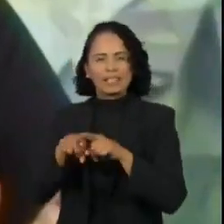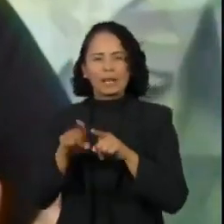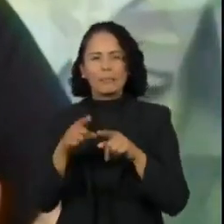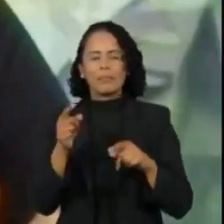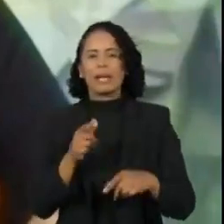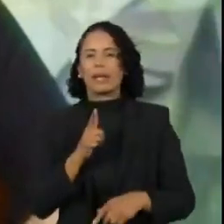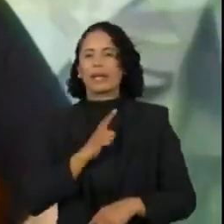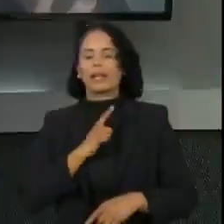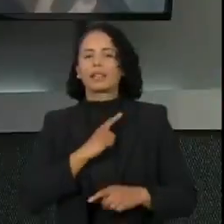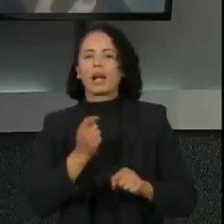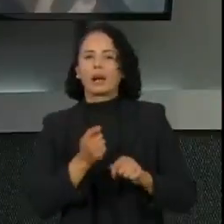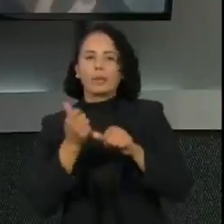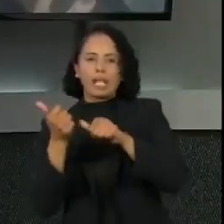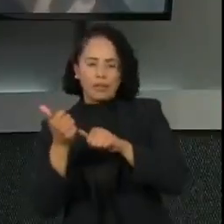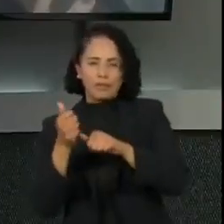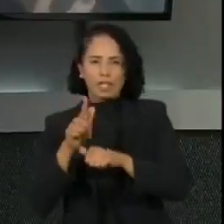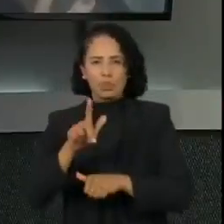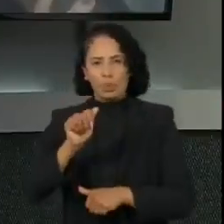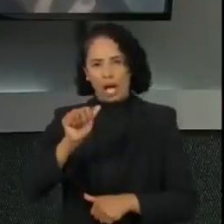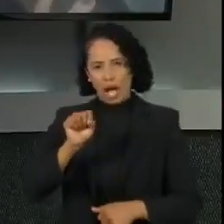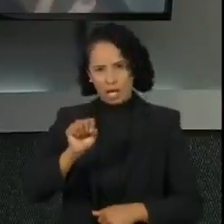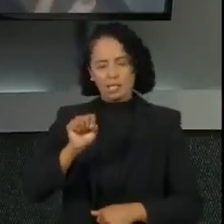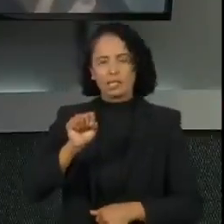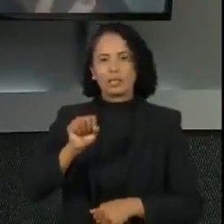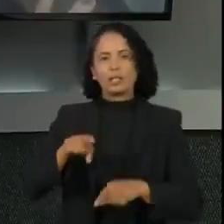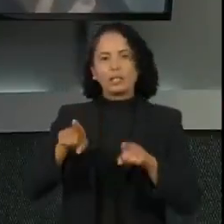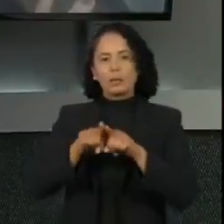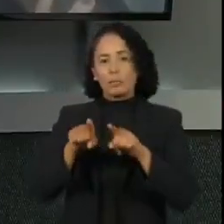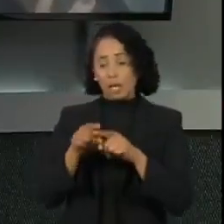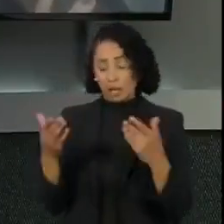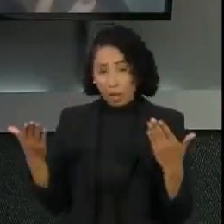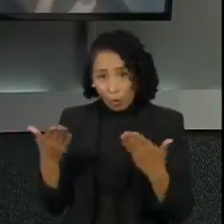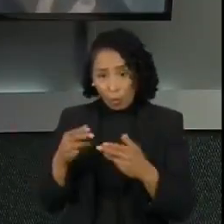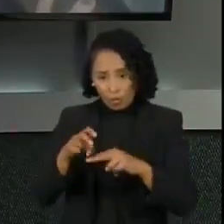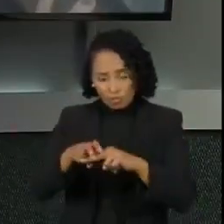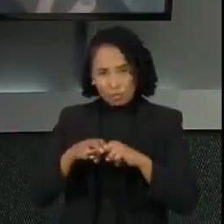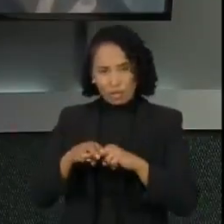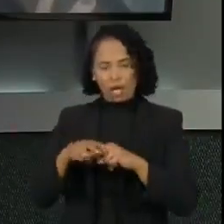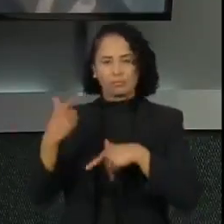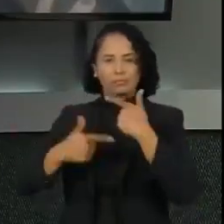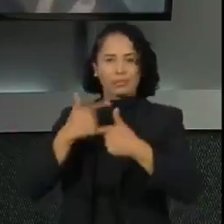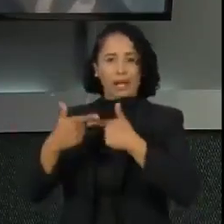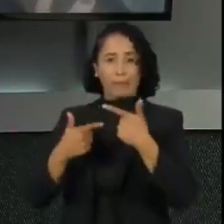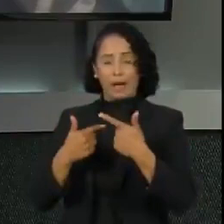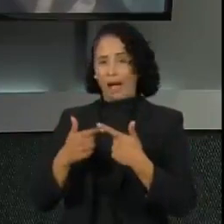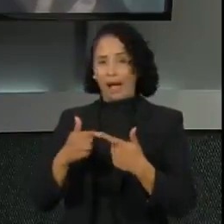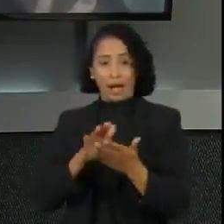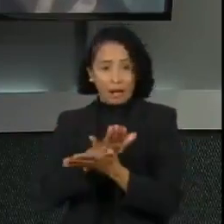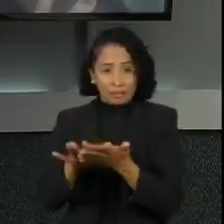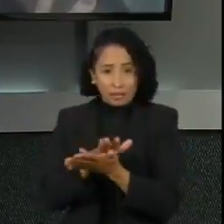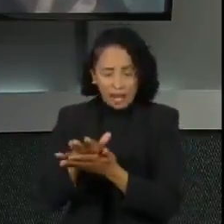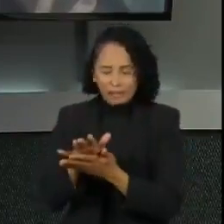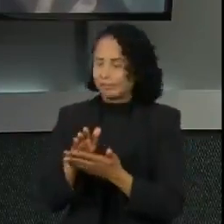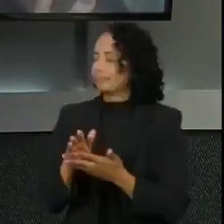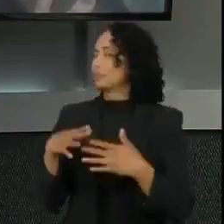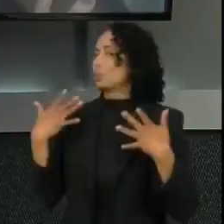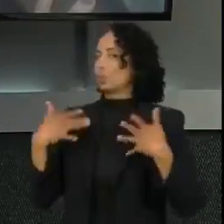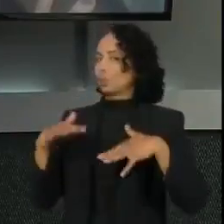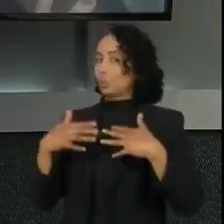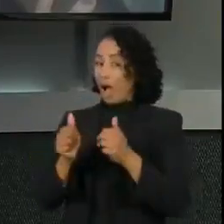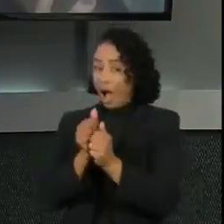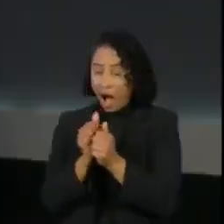E a gente está vendo que hoje, por conta do desemprego e dessa diminuição de renda, o próprio arroz e feijão